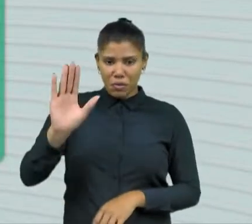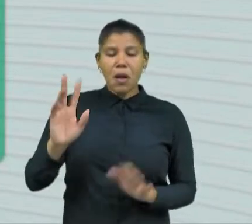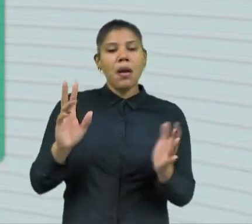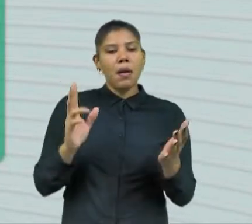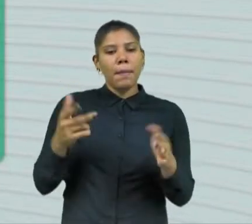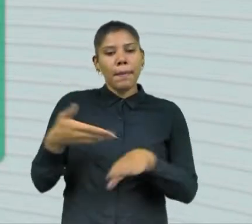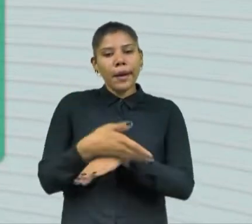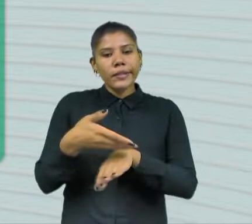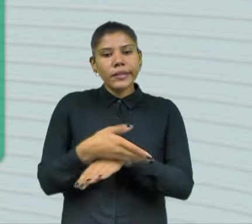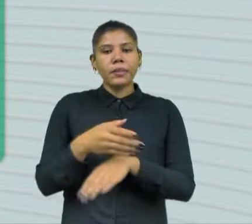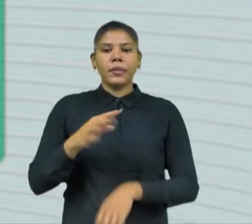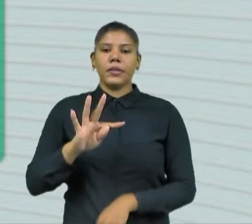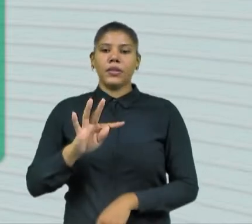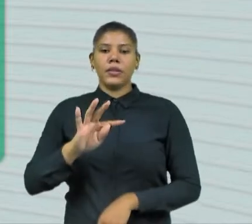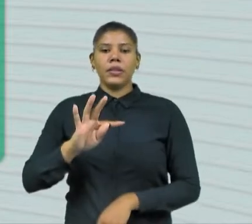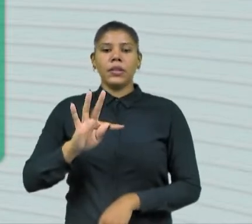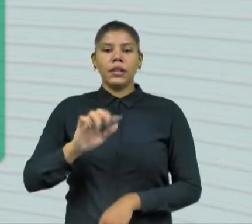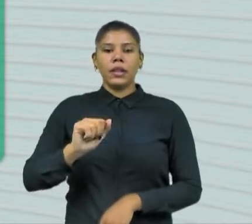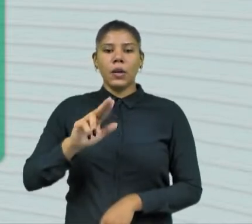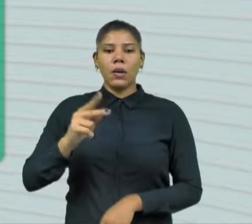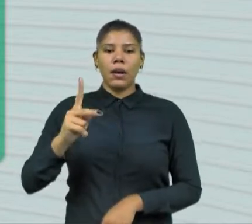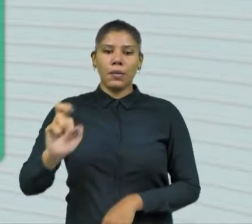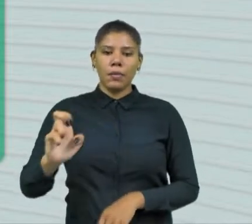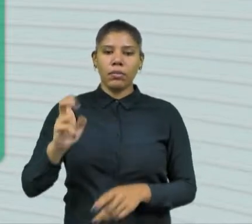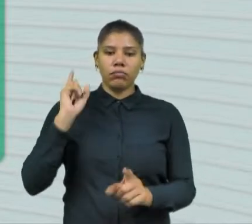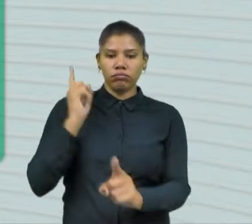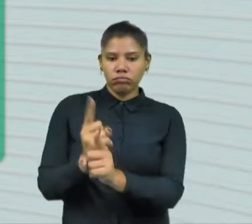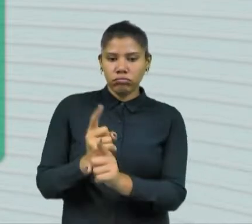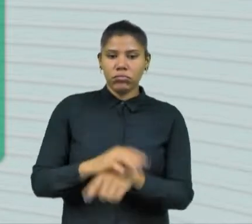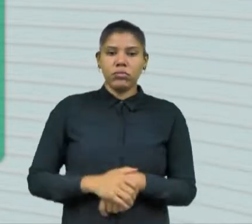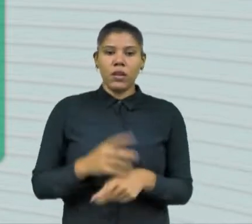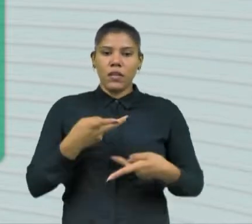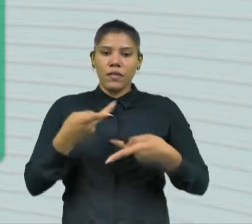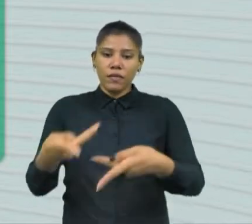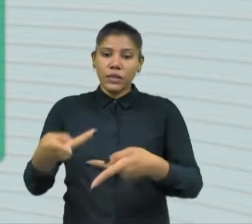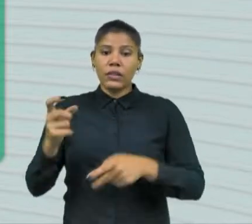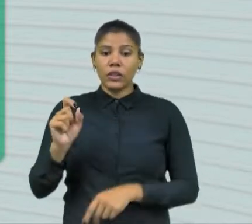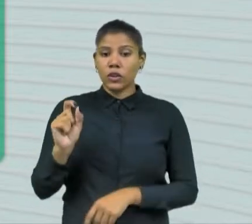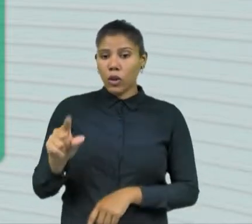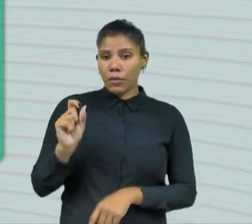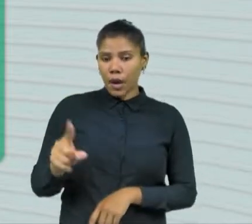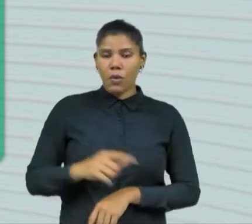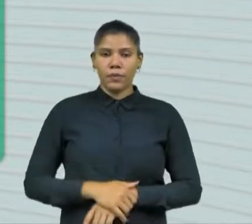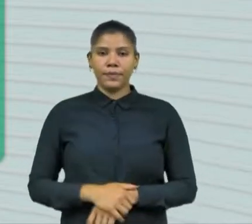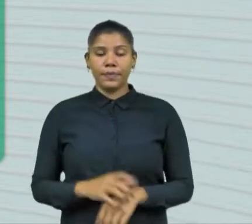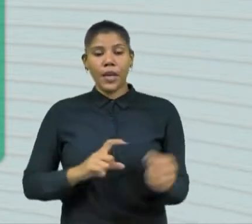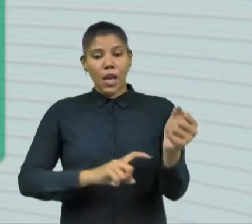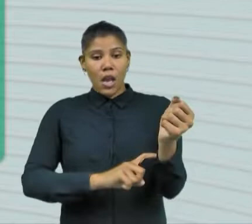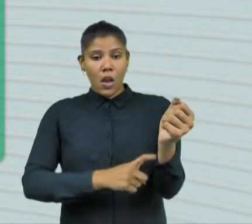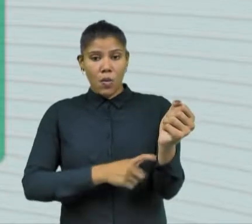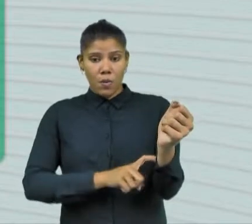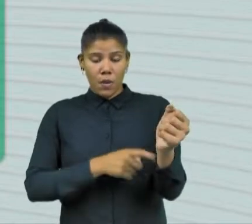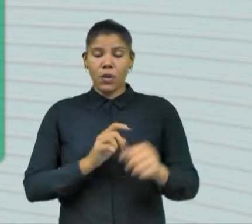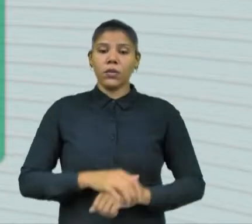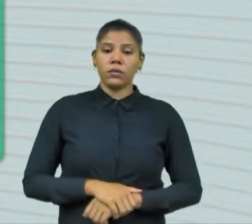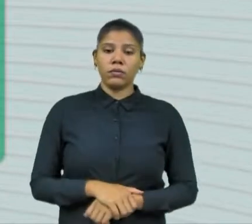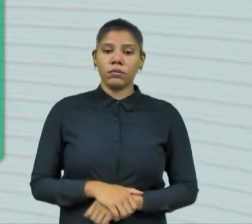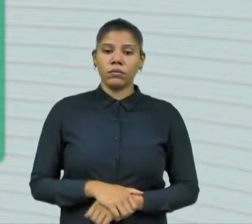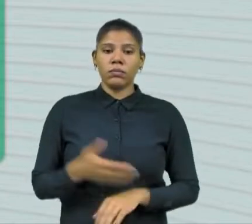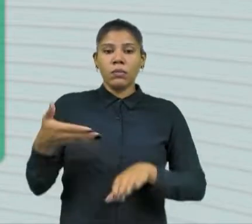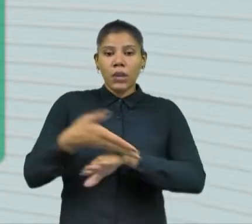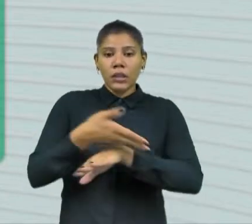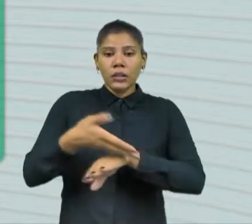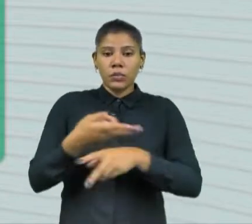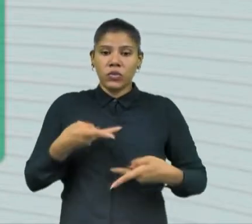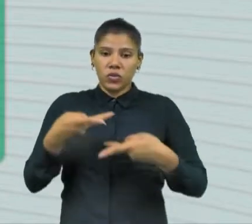bairro São João do Tauape. À tarde, visita o município de Sobral. O candidato é o Mano de Freitas, do PT, participa de uma